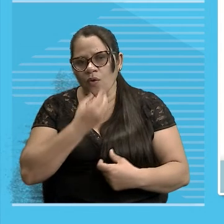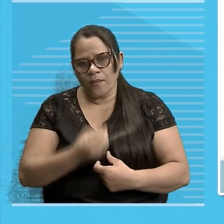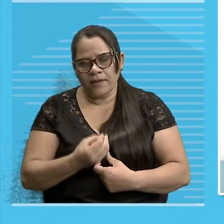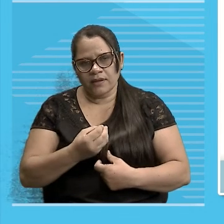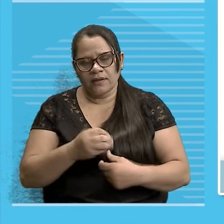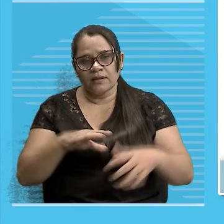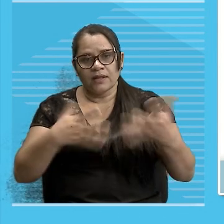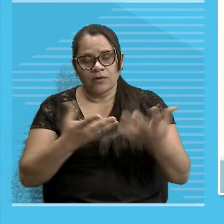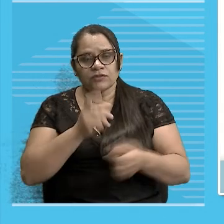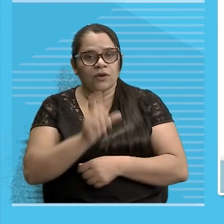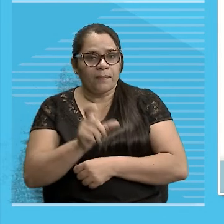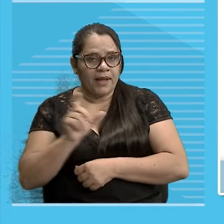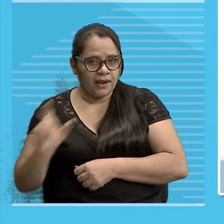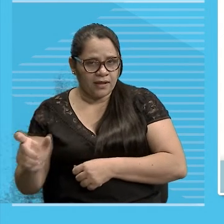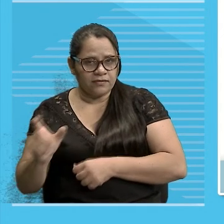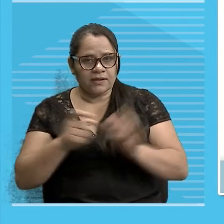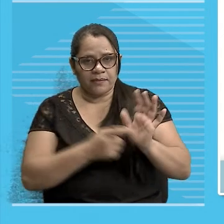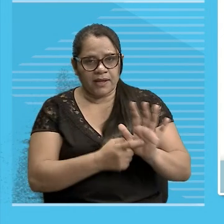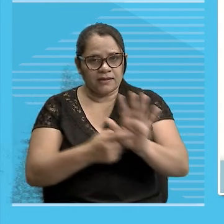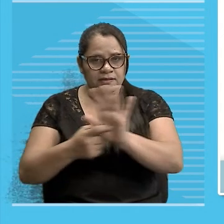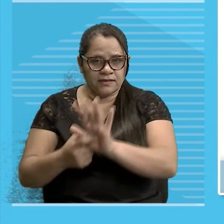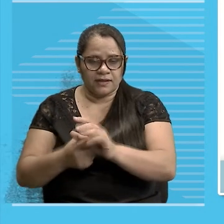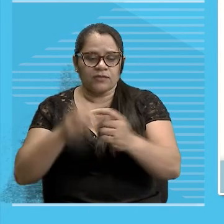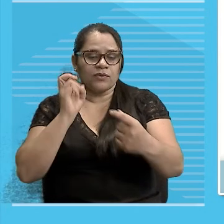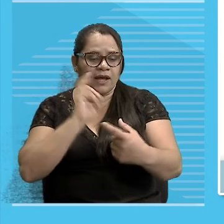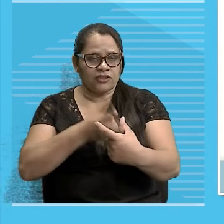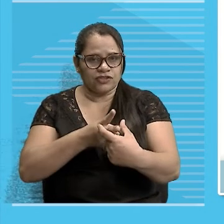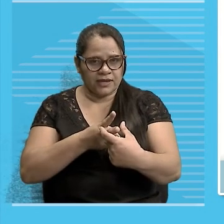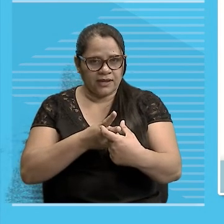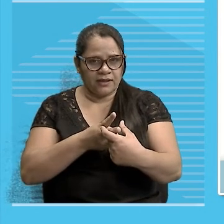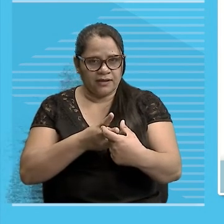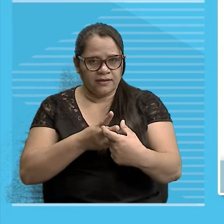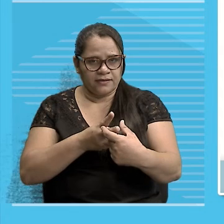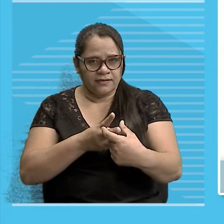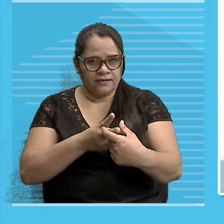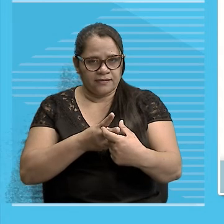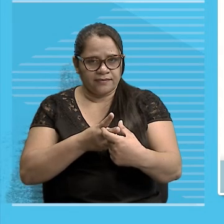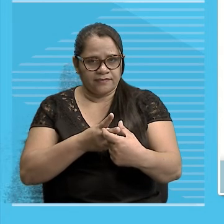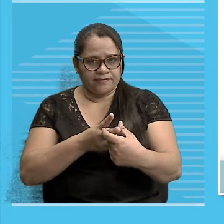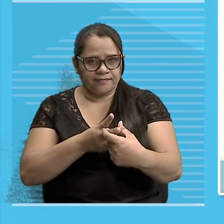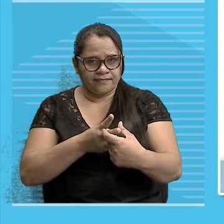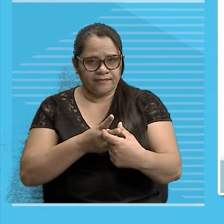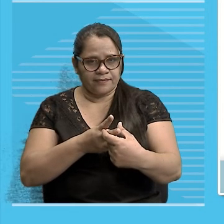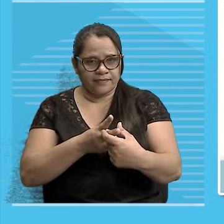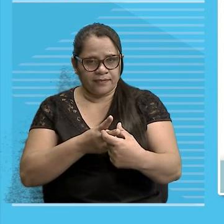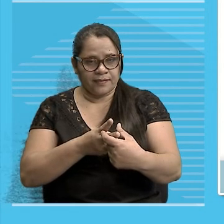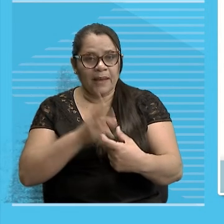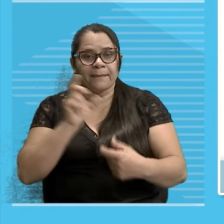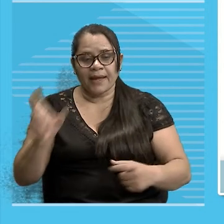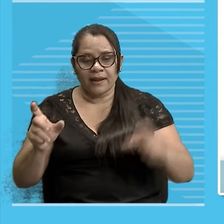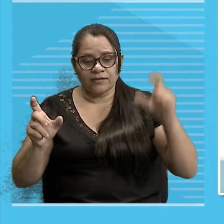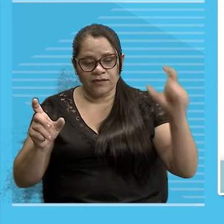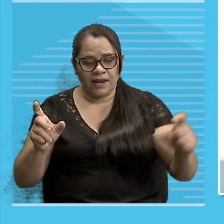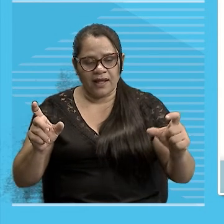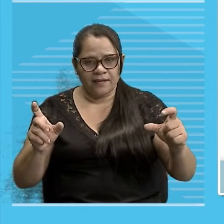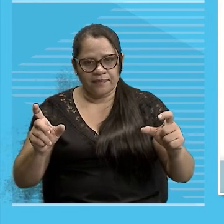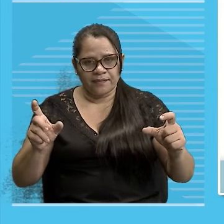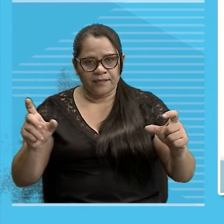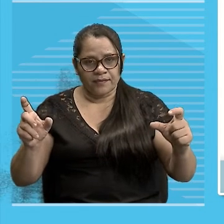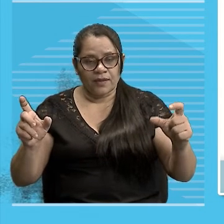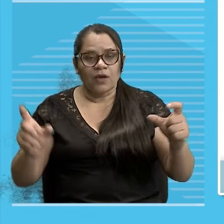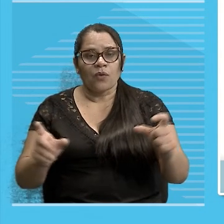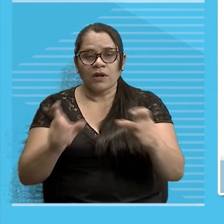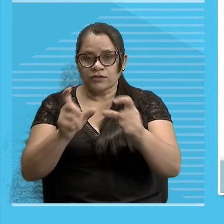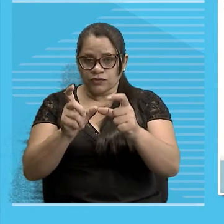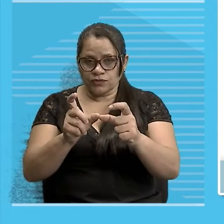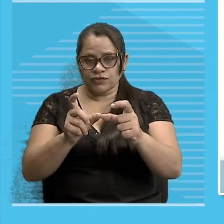elementos que apareceram aí entre os radicais para facilitar No ato da junção a pronúncia né Que a gente chama